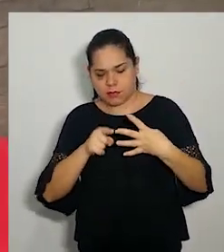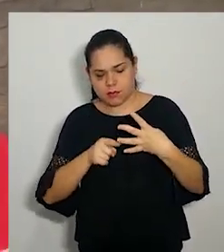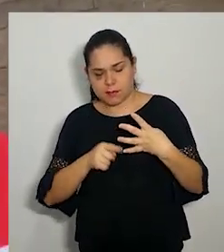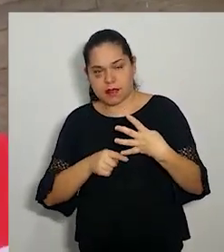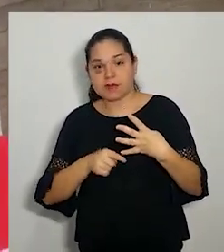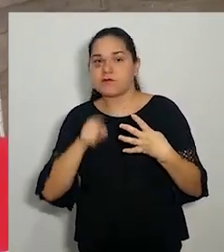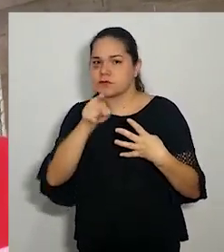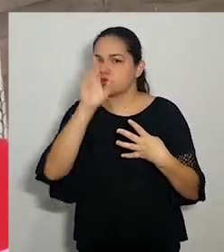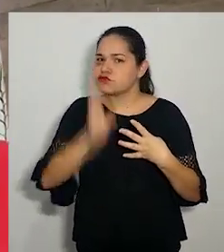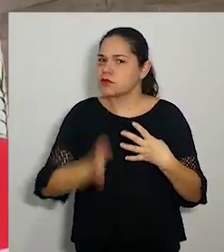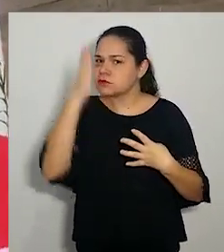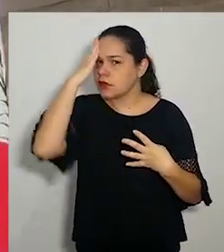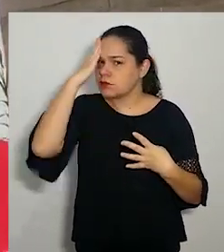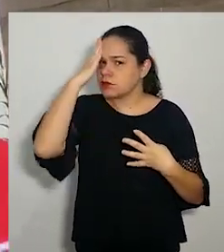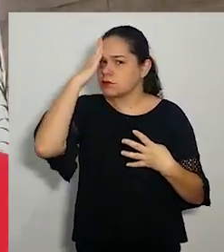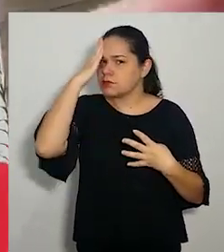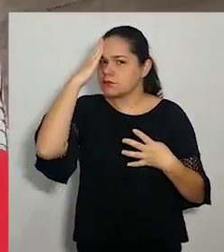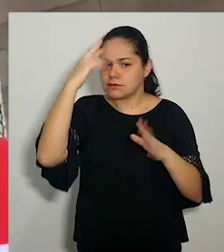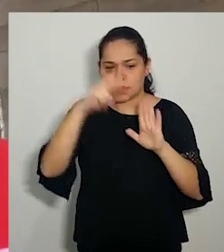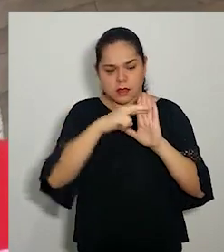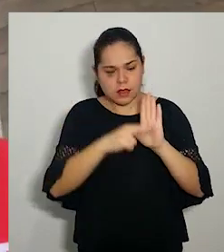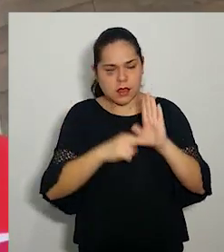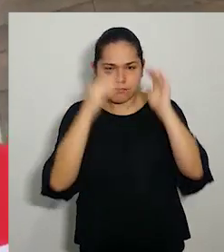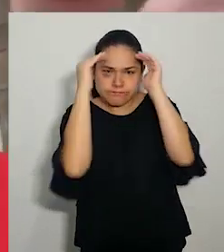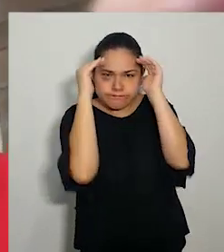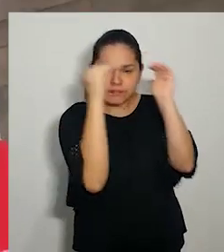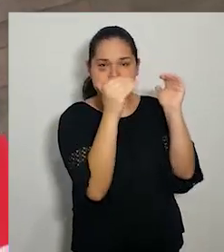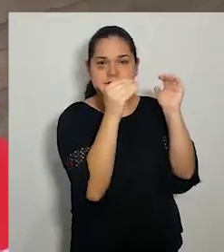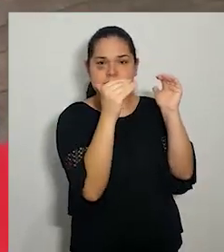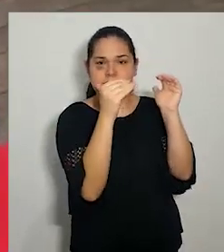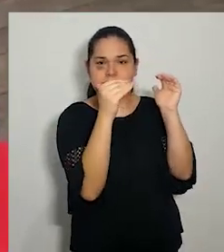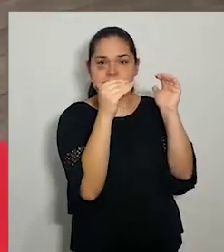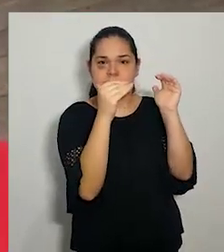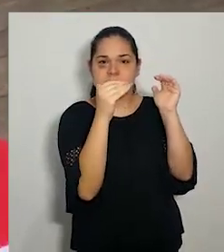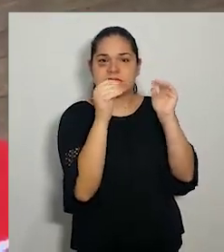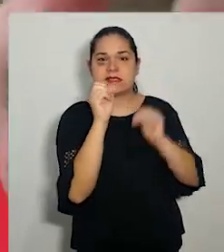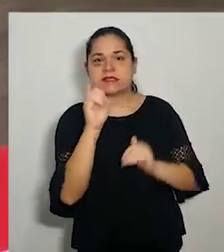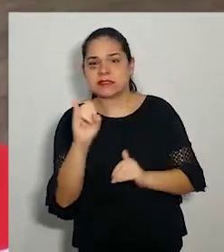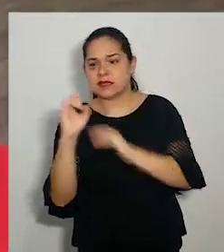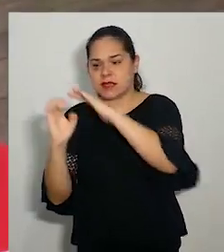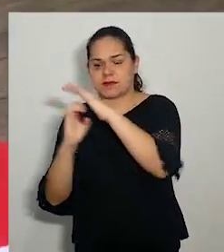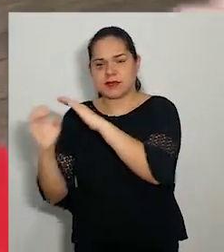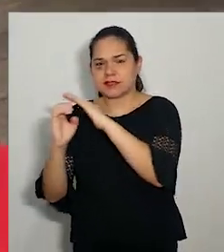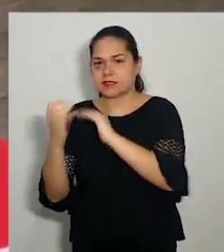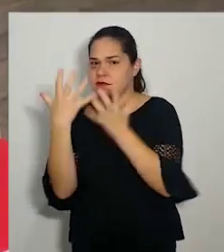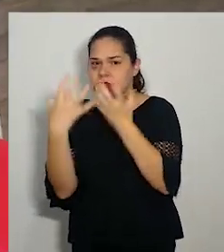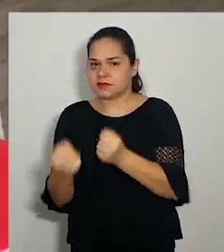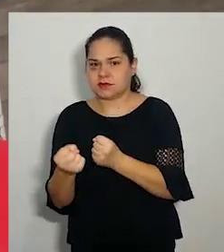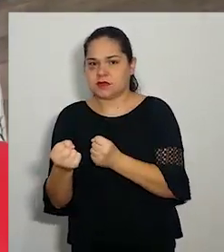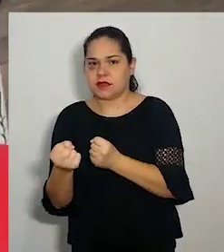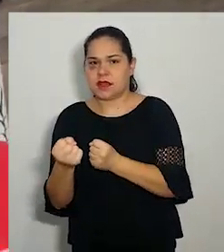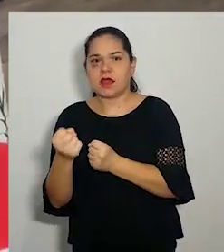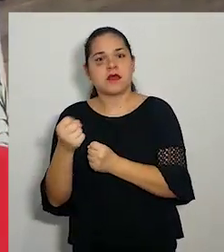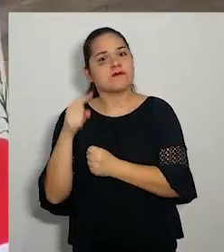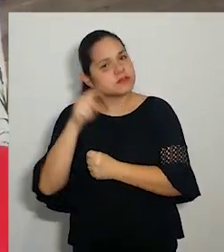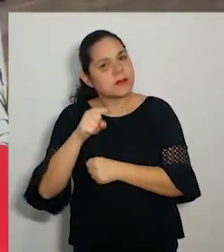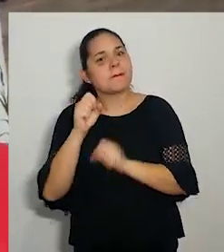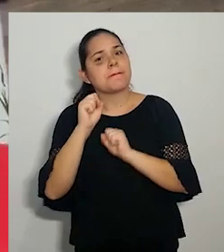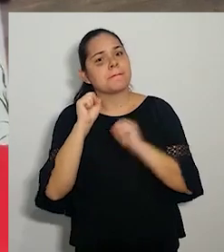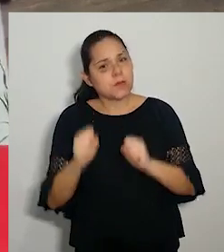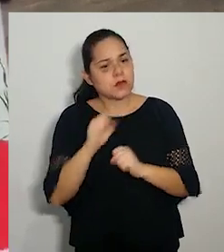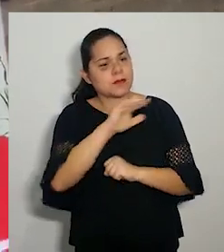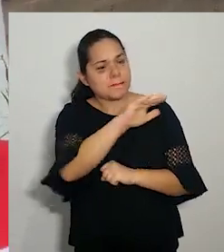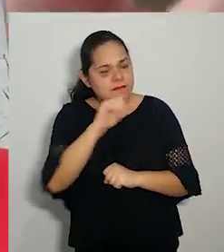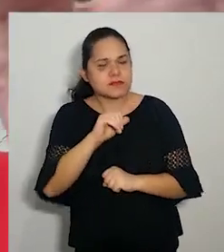sabe. Siga a risca e procure o sindicato se a empresa não cumprir alguma